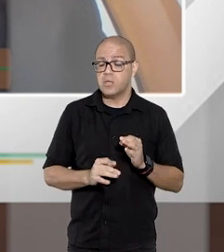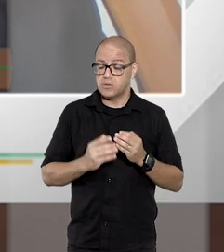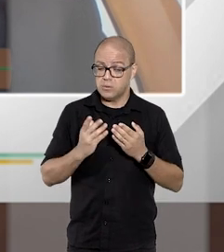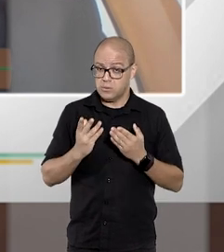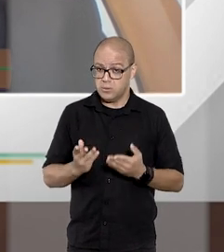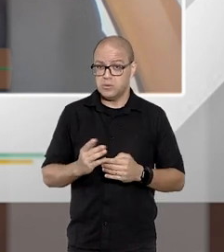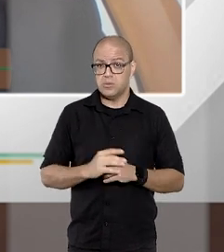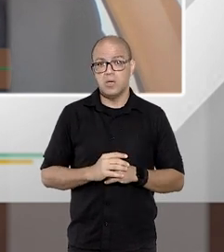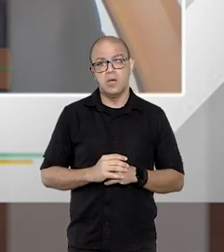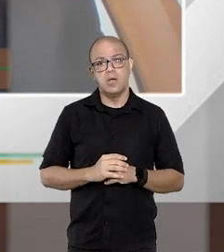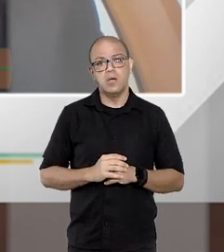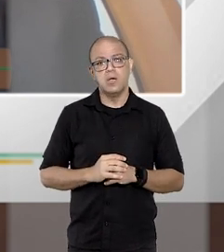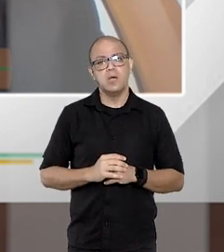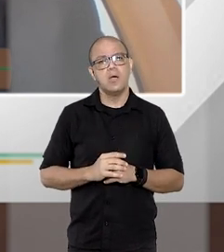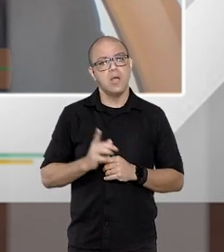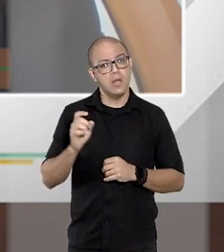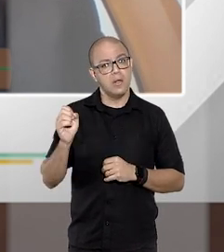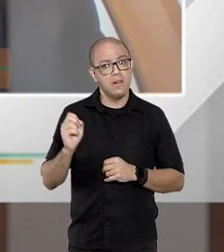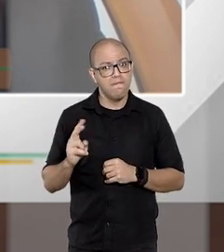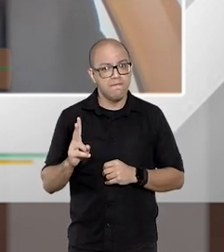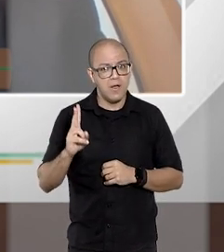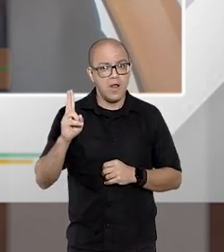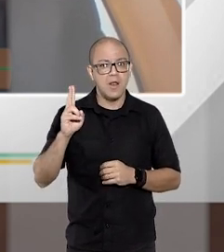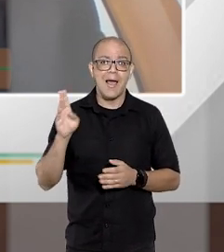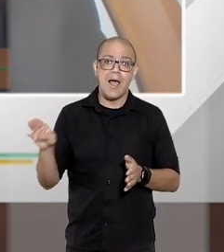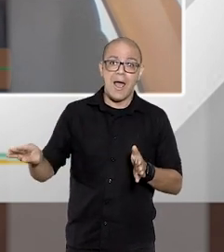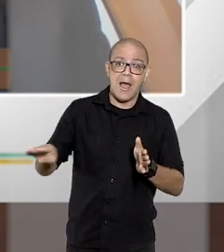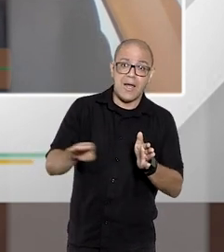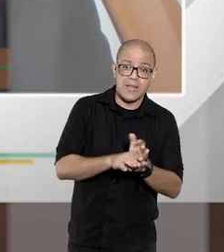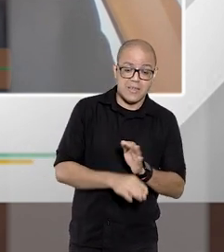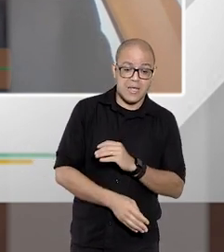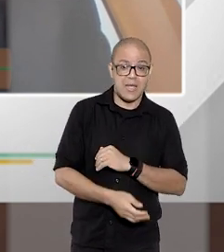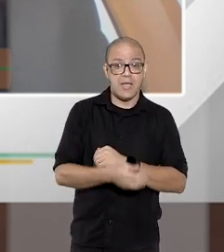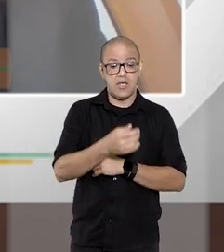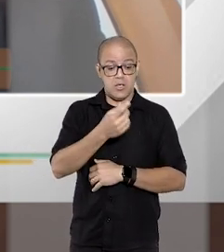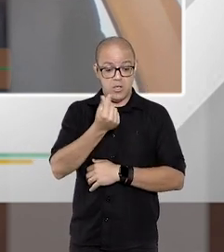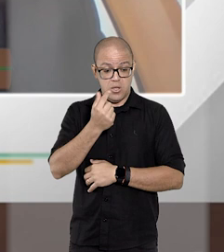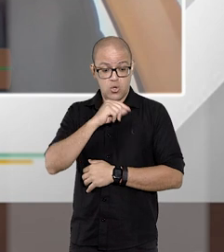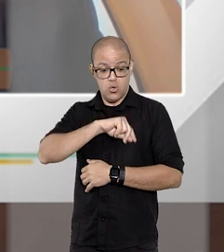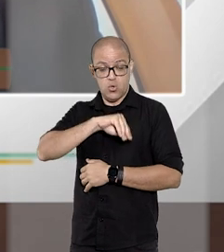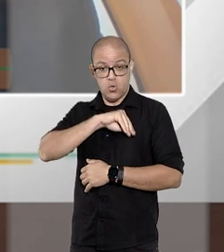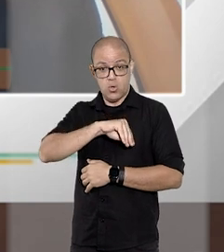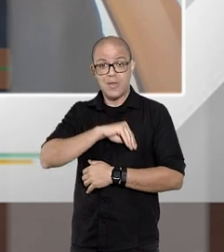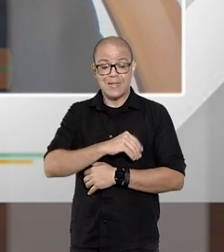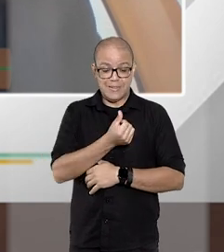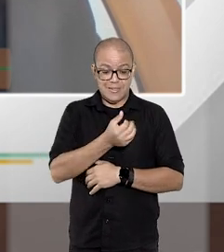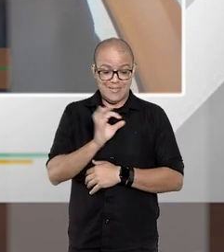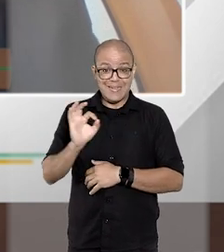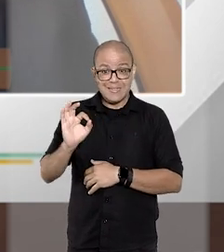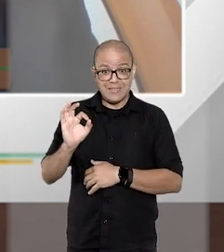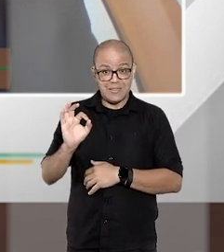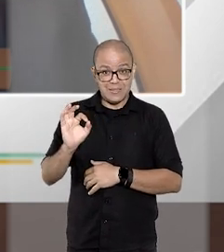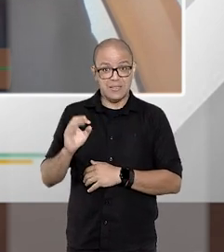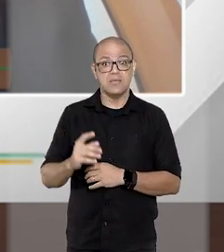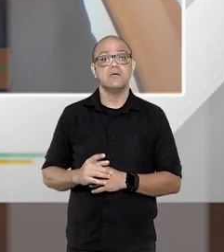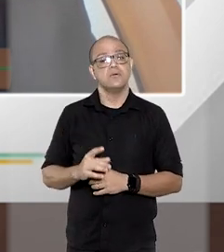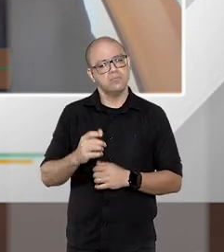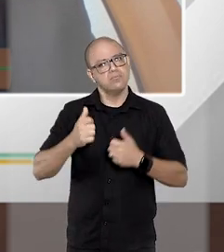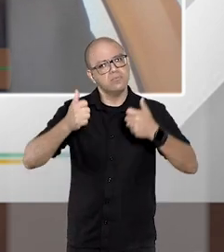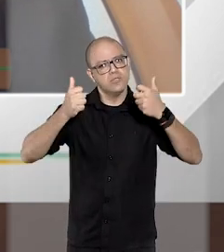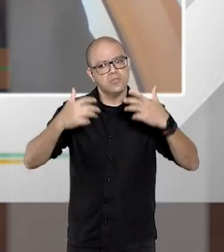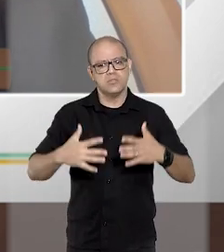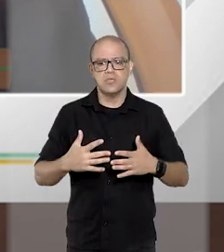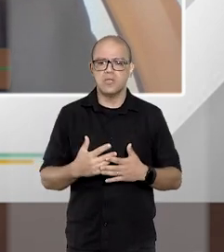nesses juizados, aquelas de valor até 60 salários mínimos, e que envolvam, claro, como